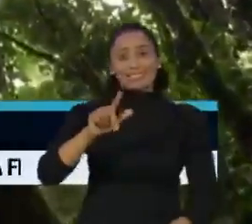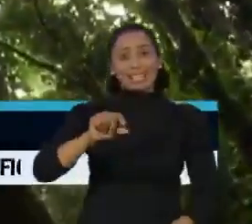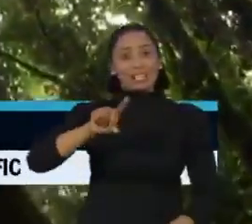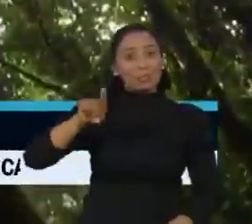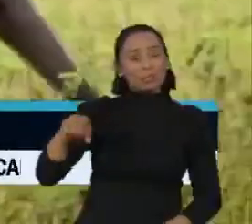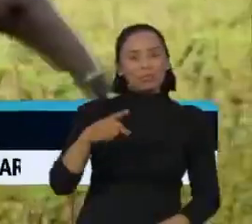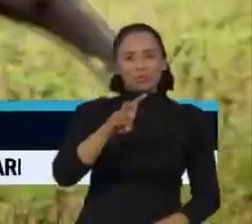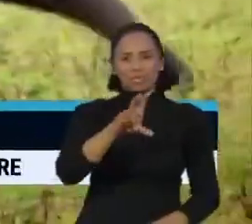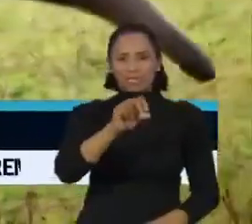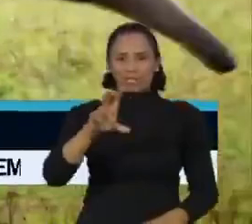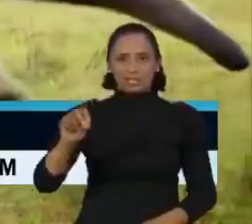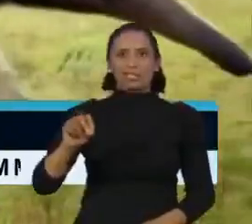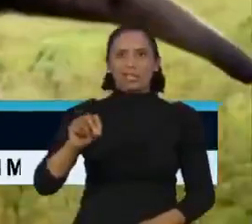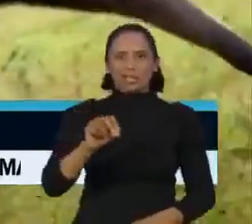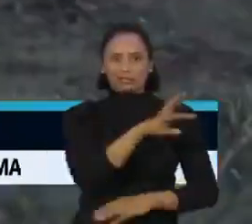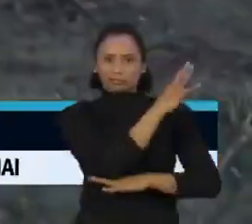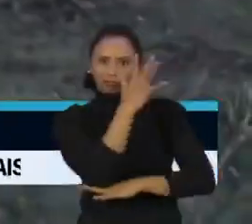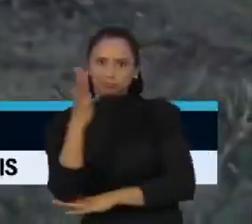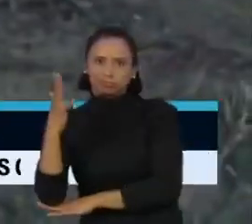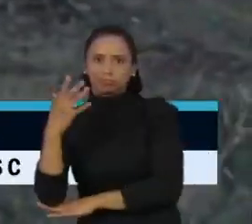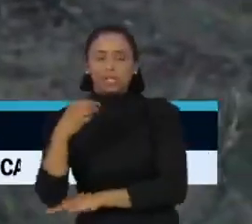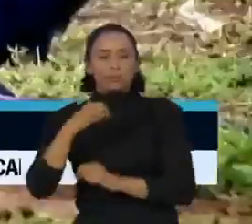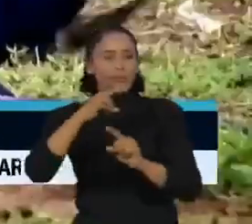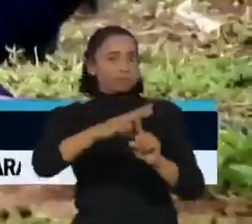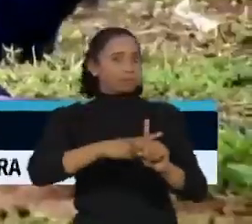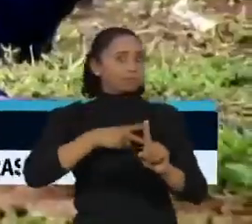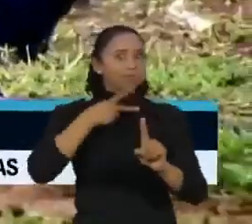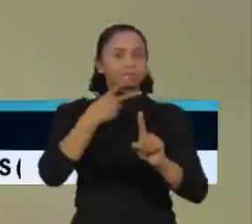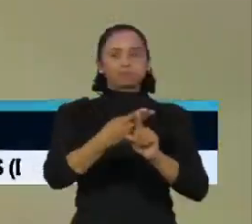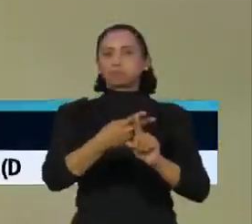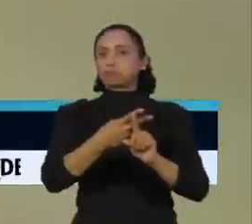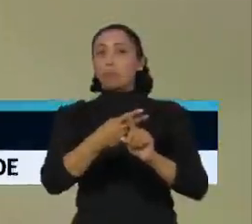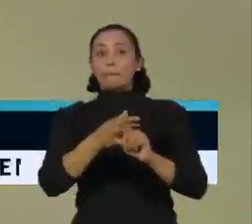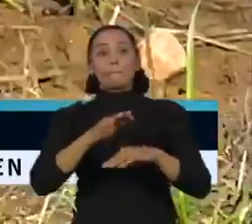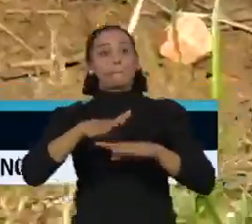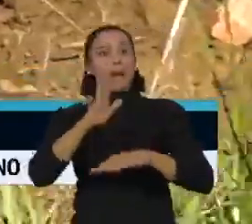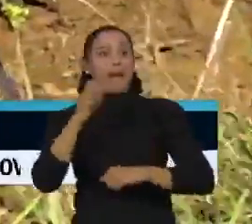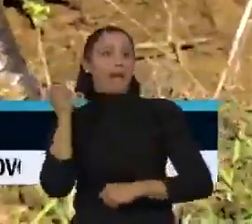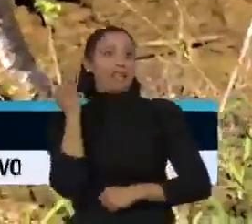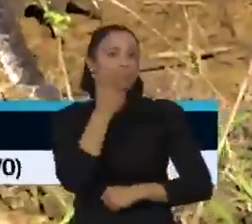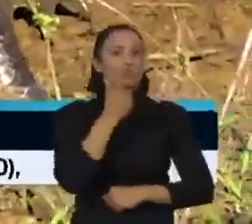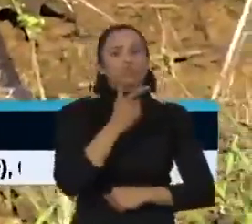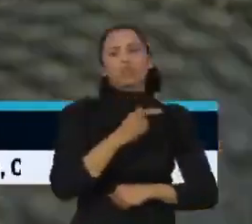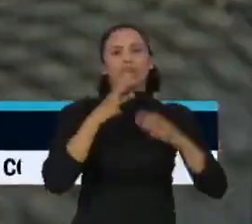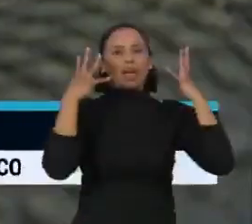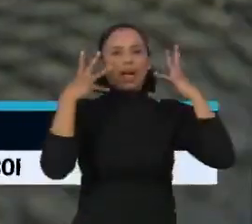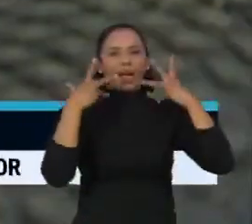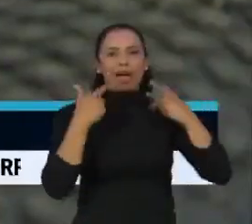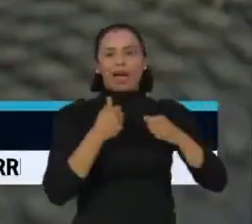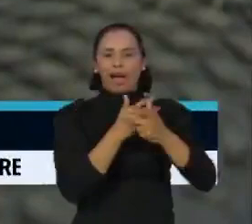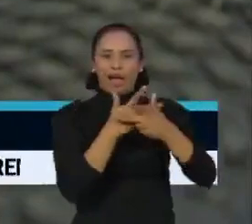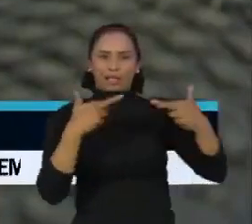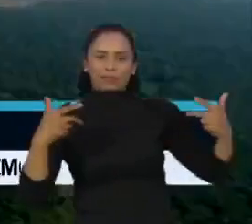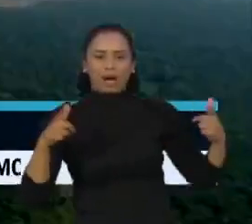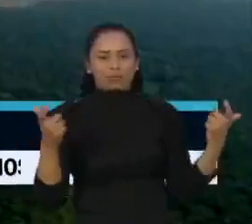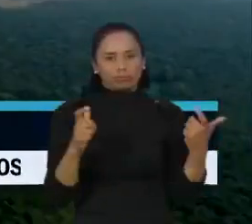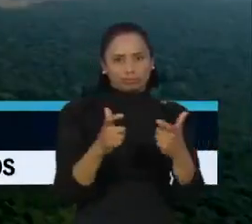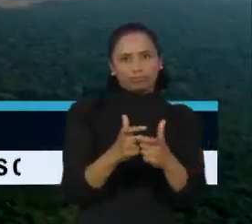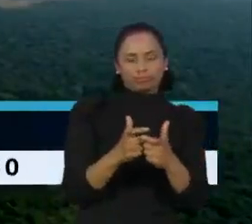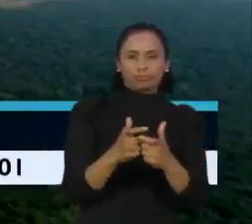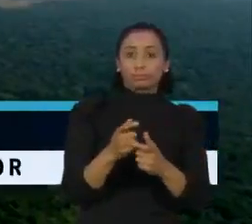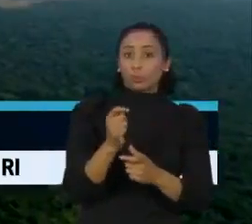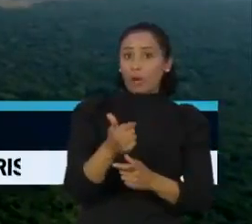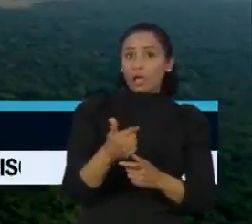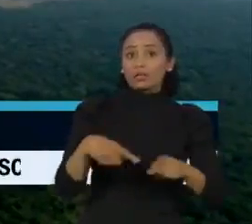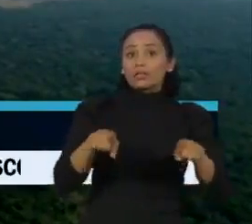espécies, o dobro do número somado de mamíferos, pássaros, anfíbios e répteis, sob ameaça de extinção. De